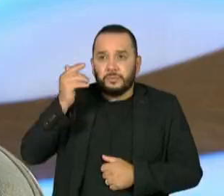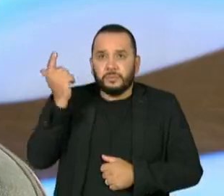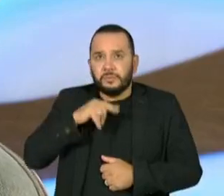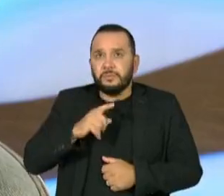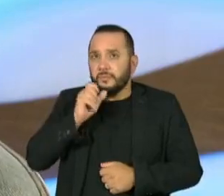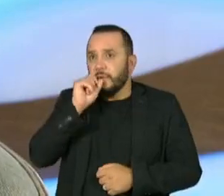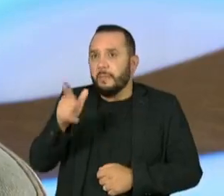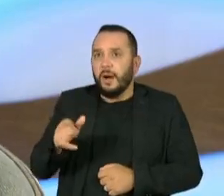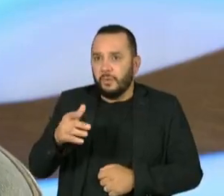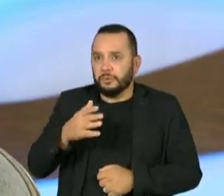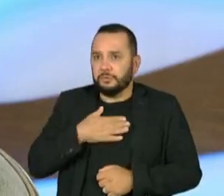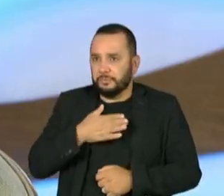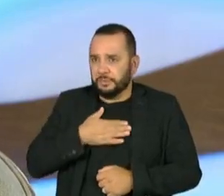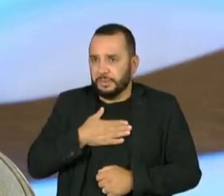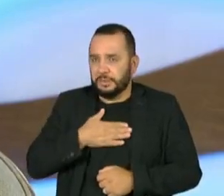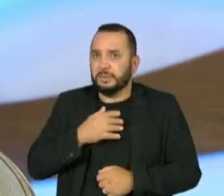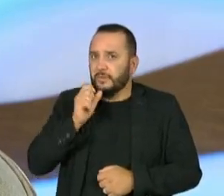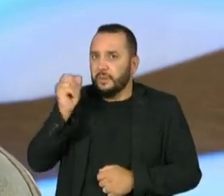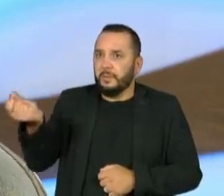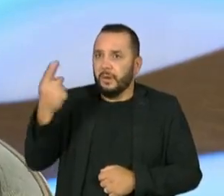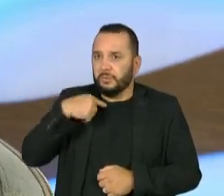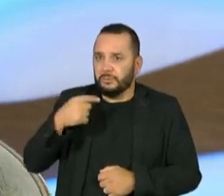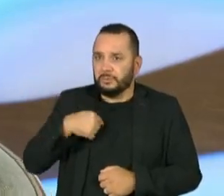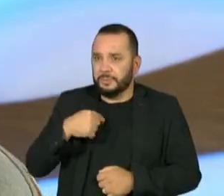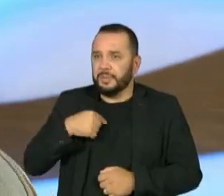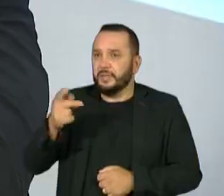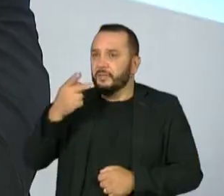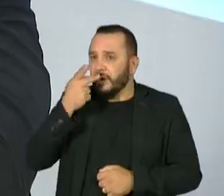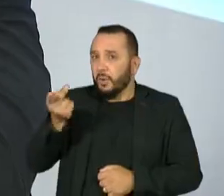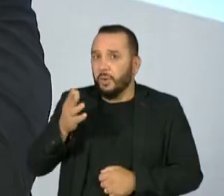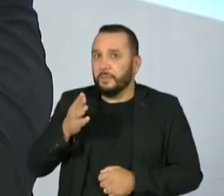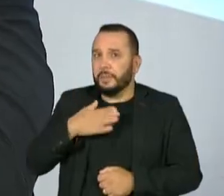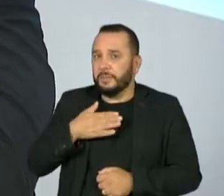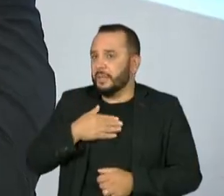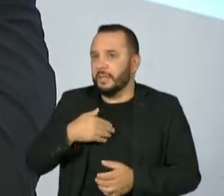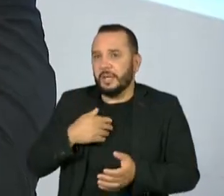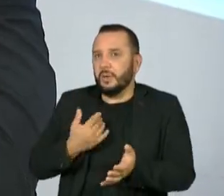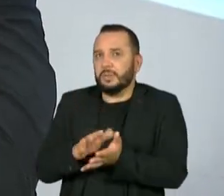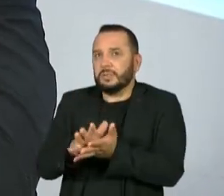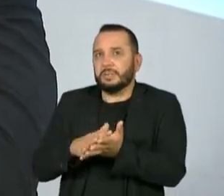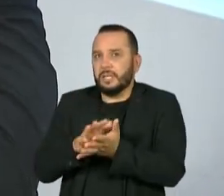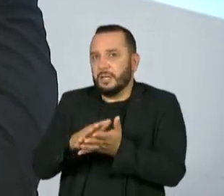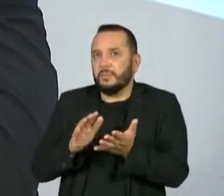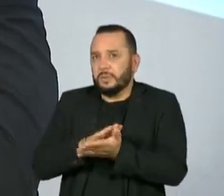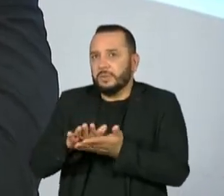que uma vez ficou ali a pedido do Globo me acompanhando e disse que eu não sambava nada, nem tocava nada. Ele não lembra que fez essa matéria, mas eu lembro.